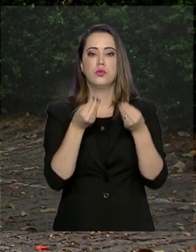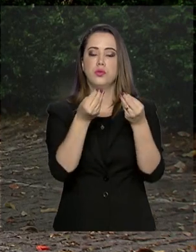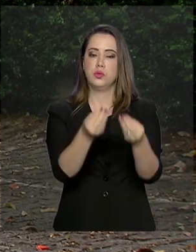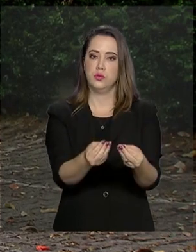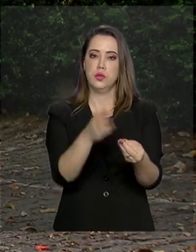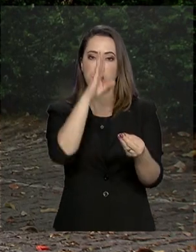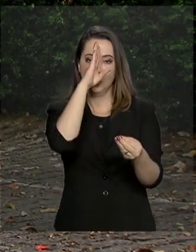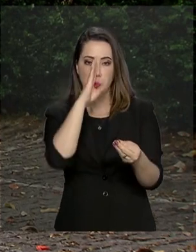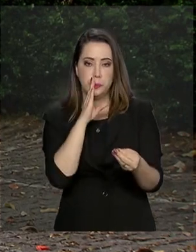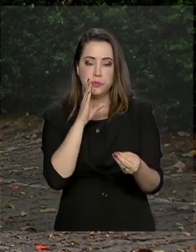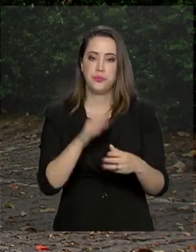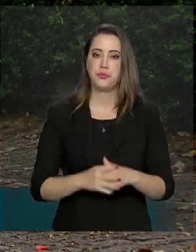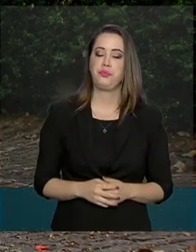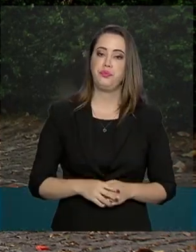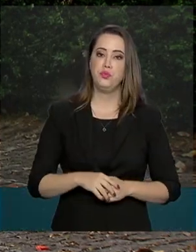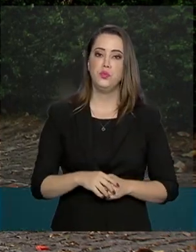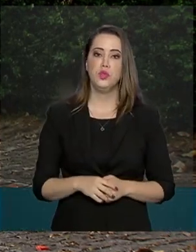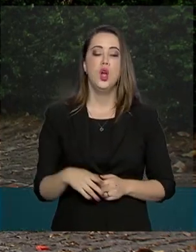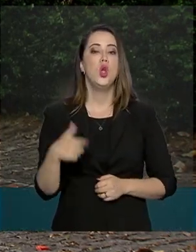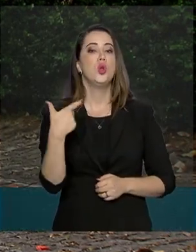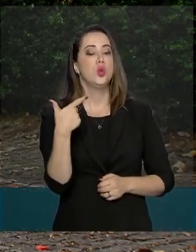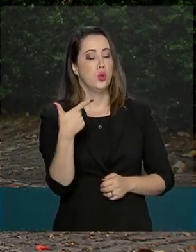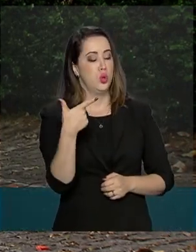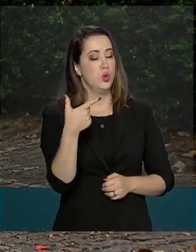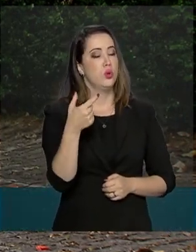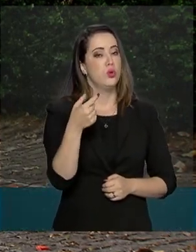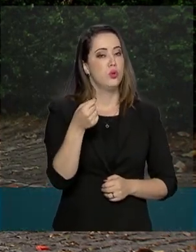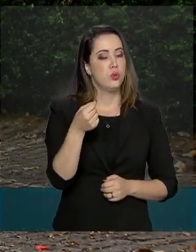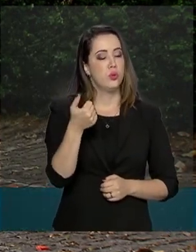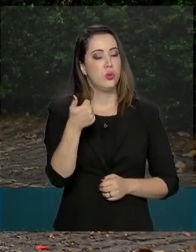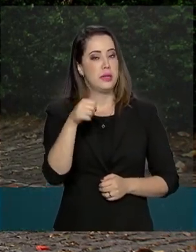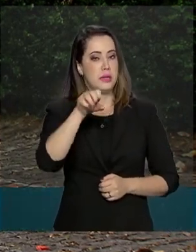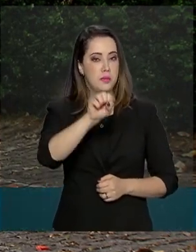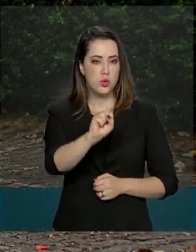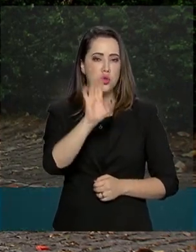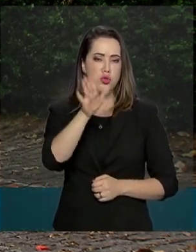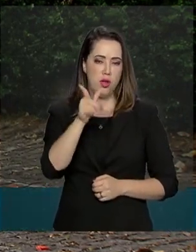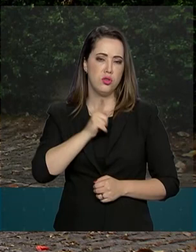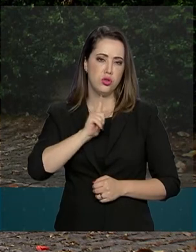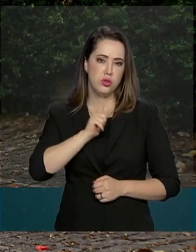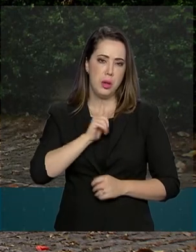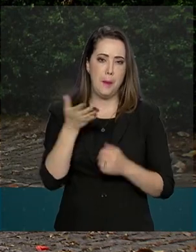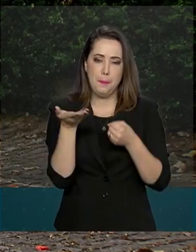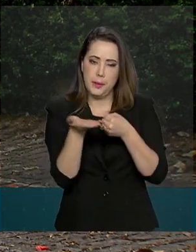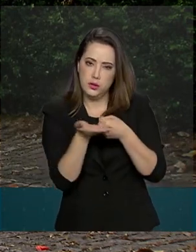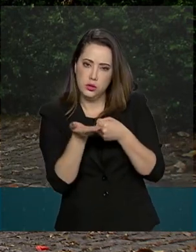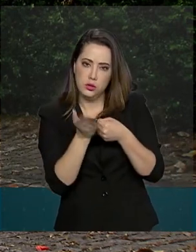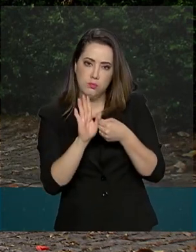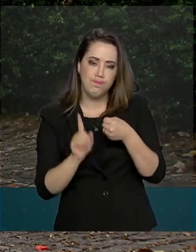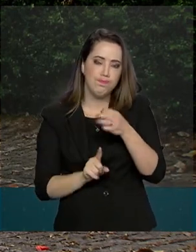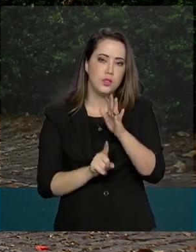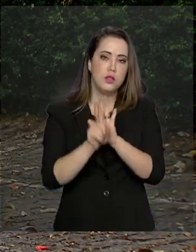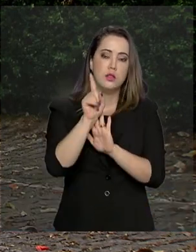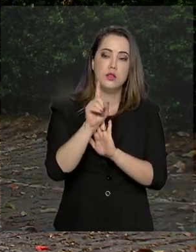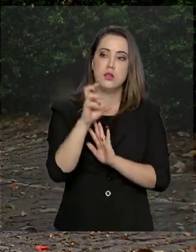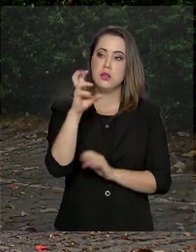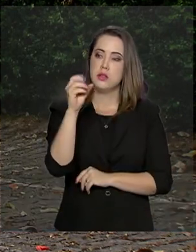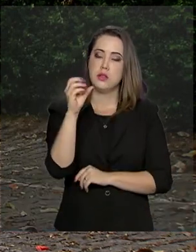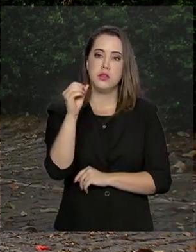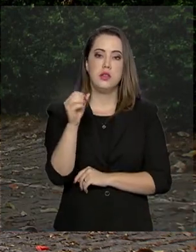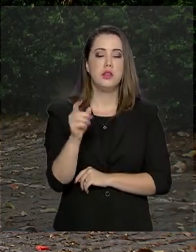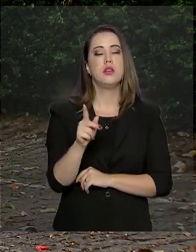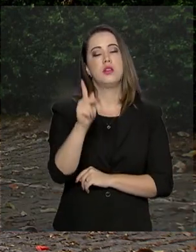Em 2018, a tarifa branca já estava valendo para clientes com a média mensal de consumo superior a 500